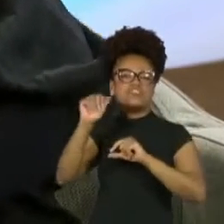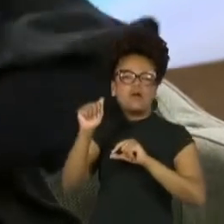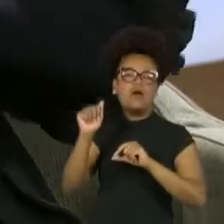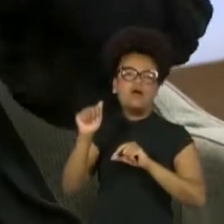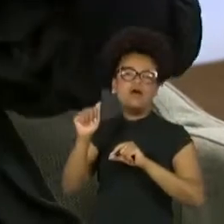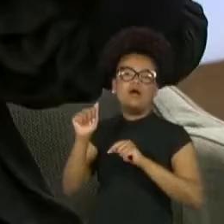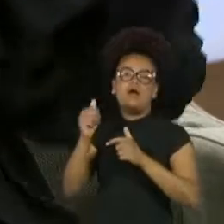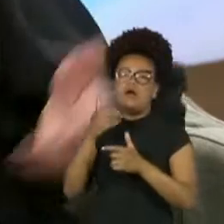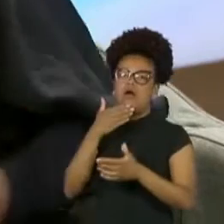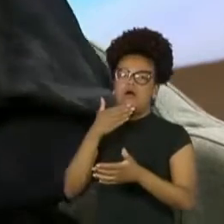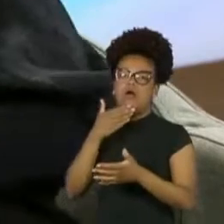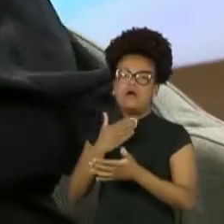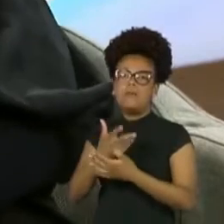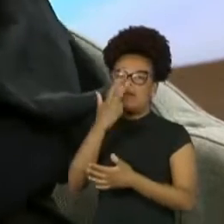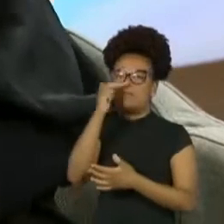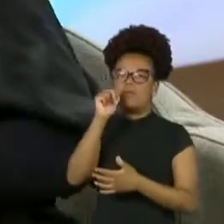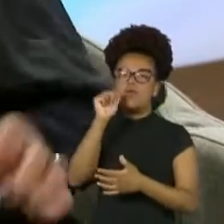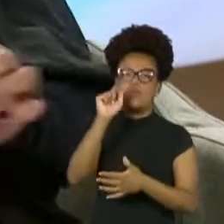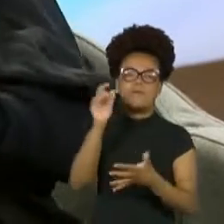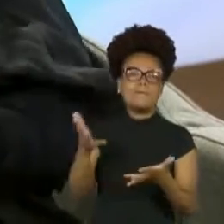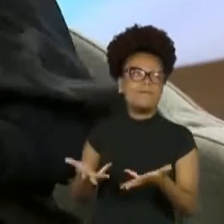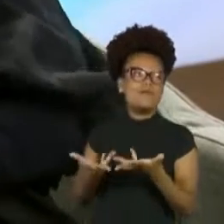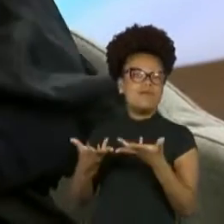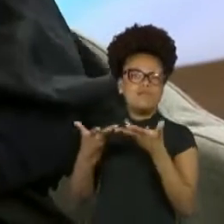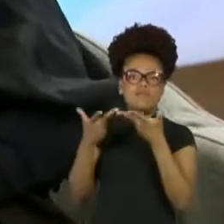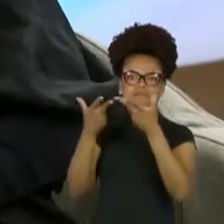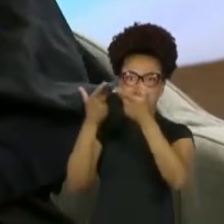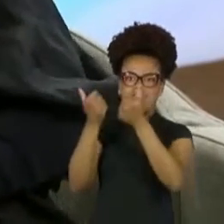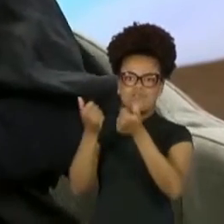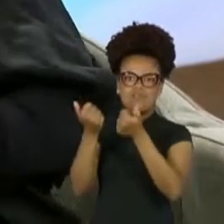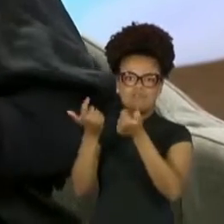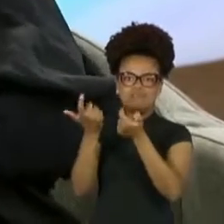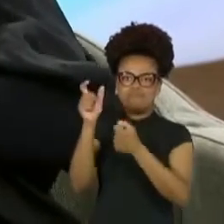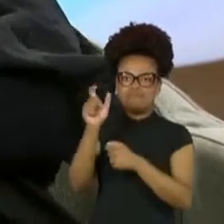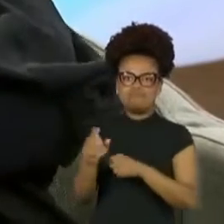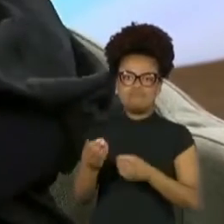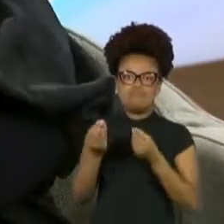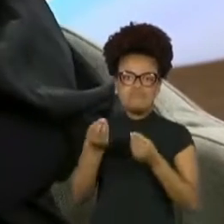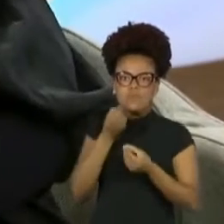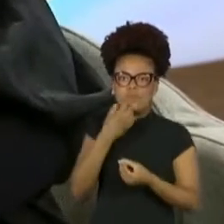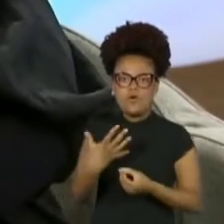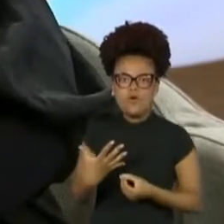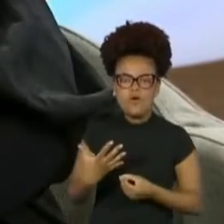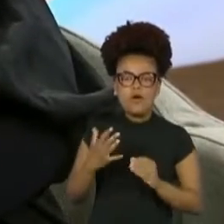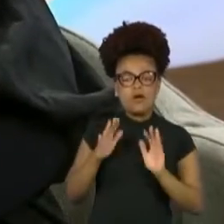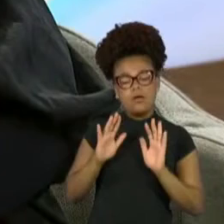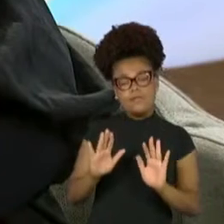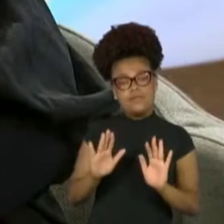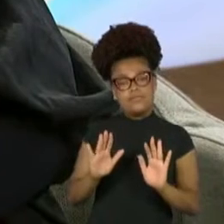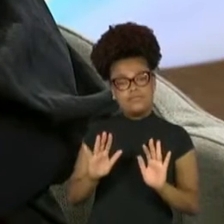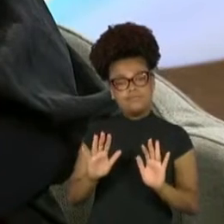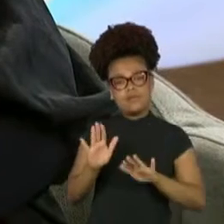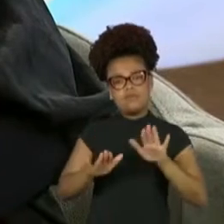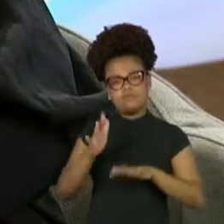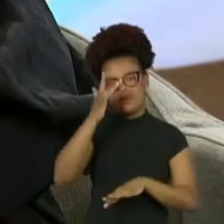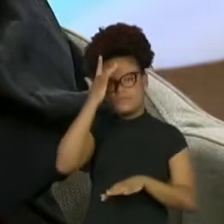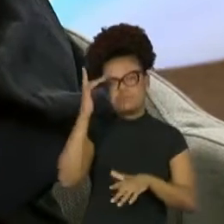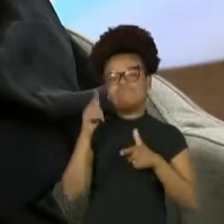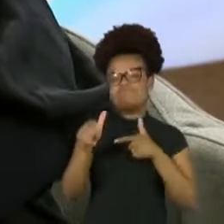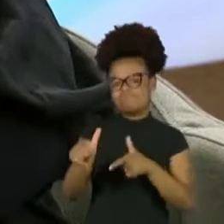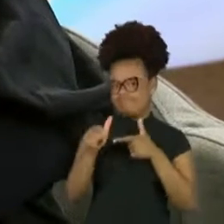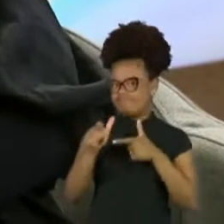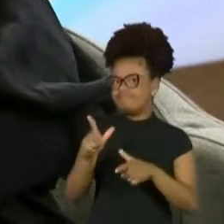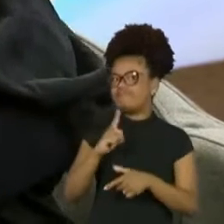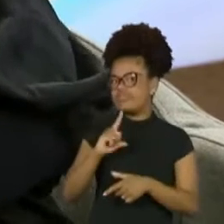Empoderada, corajosa, à frente do seu tempo. Mas as pessoas sempre encontram, né? Uma coisinha, né? Para criticar.